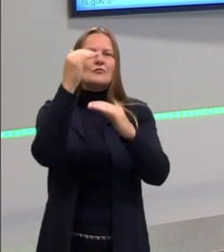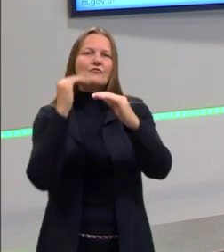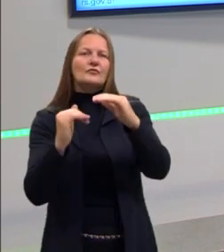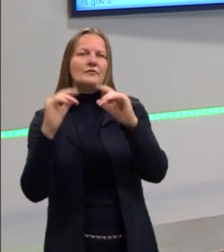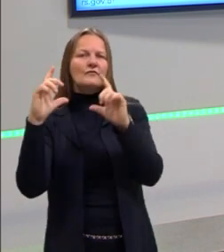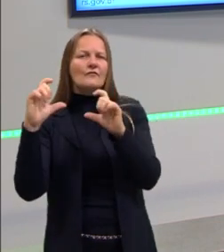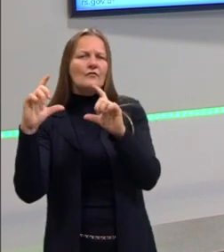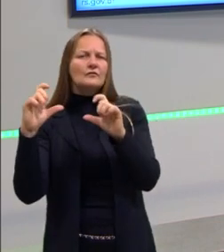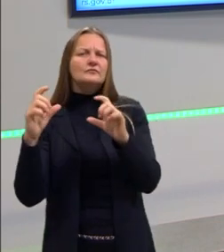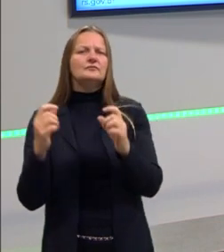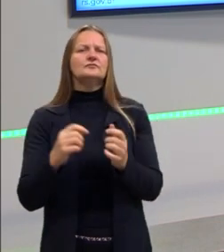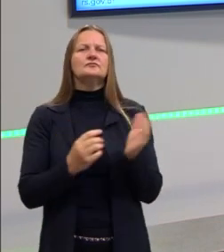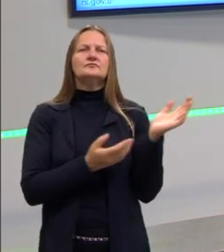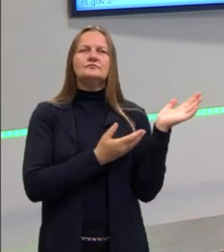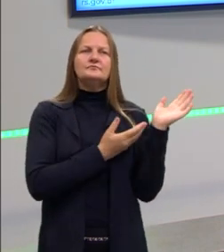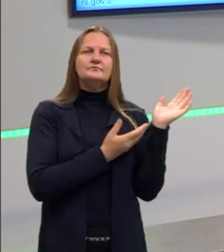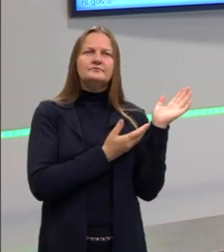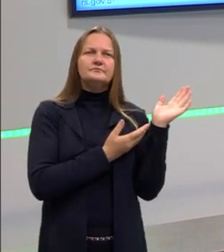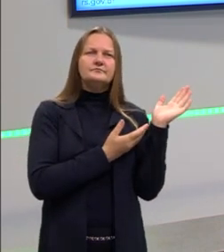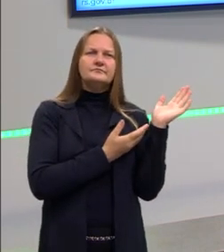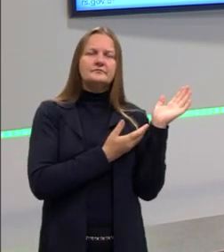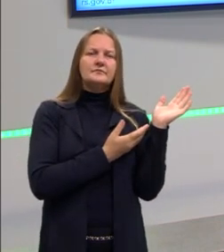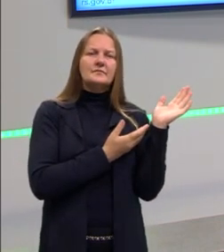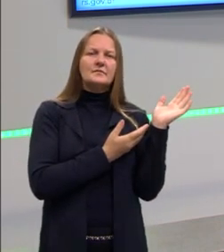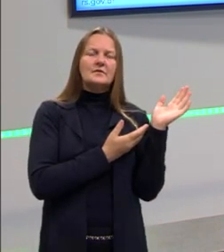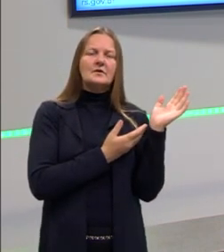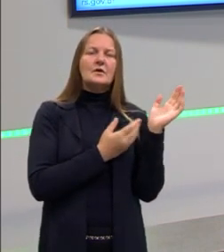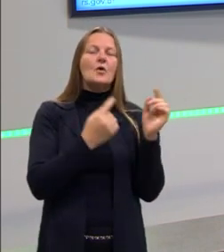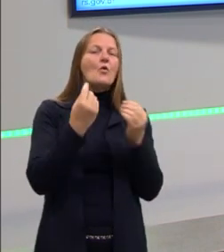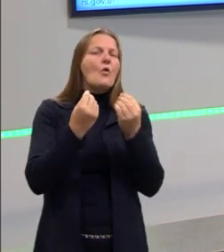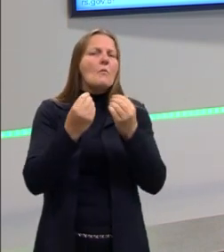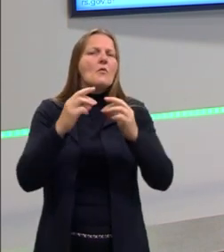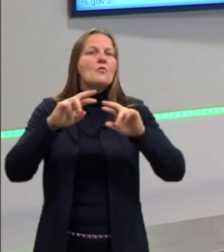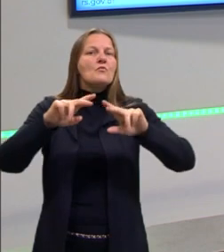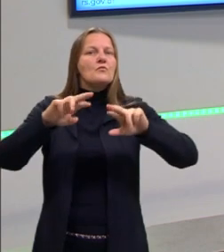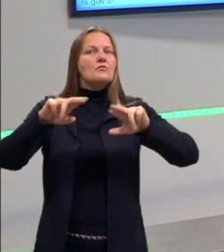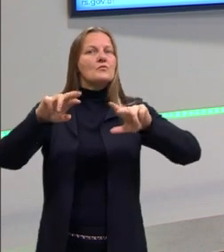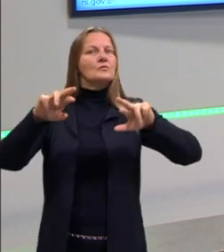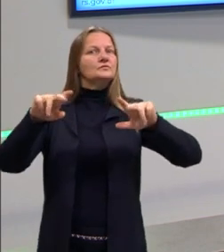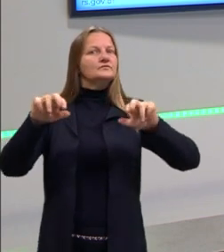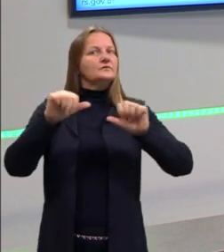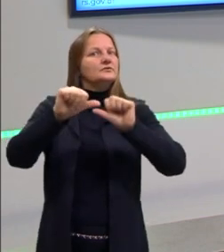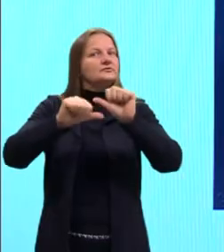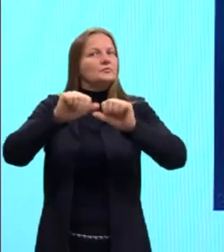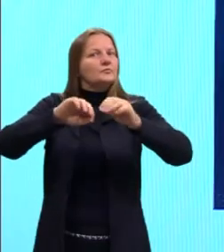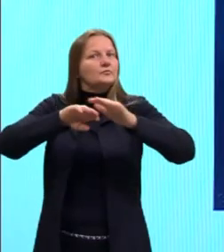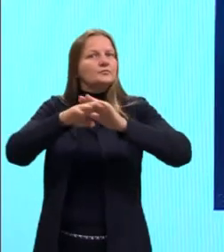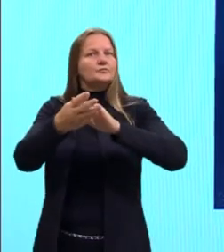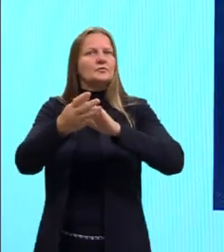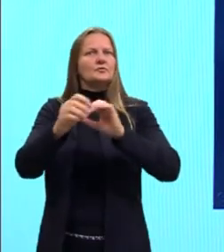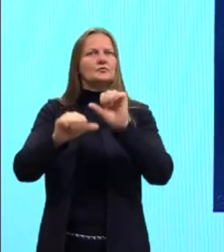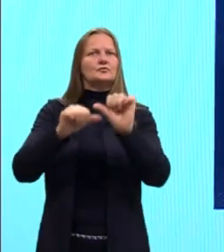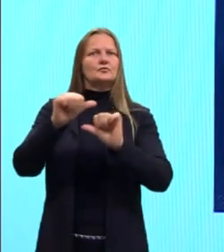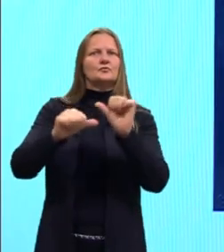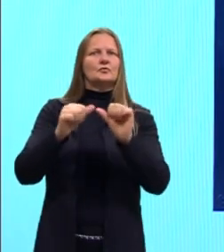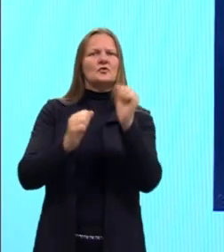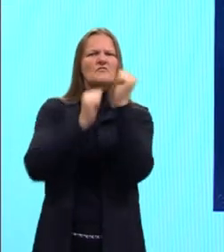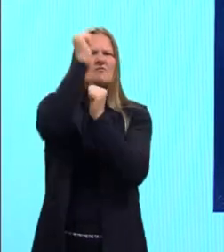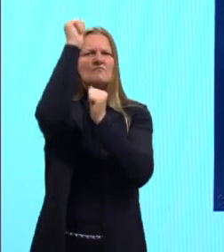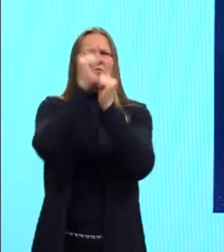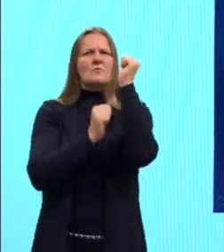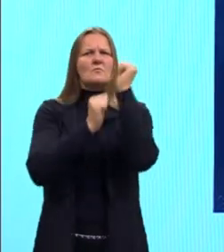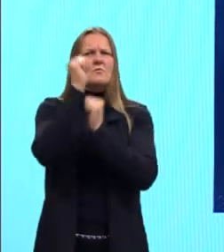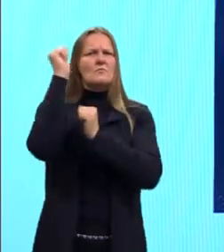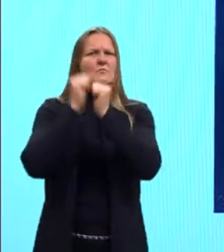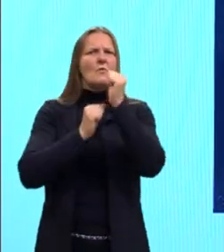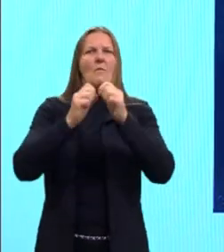imagem mostrando exatamente isso. Essa urbanização, né? Essa questão aí das indústrias,